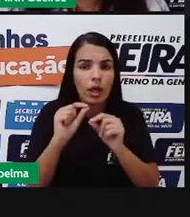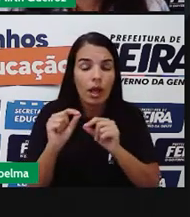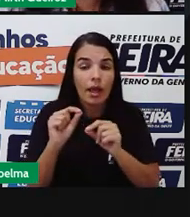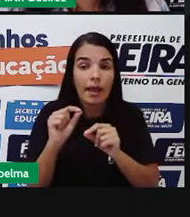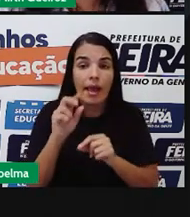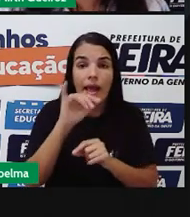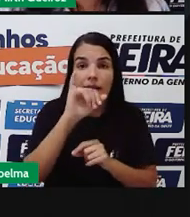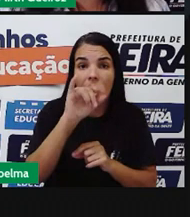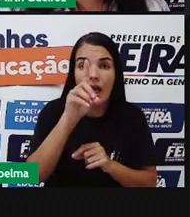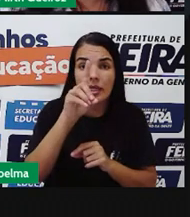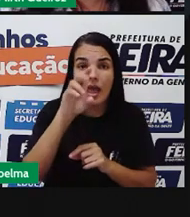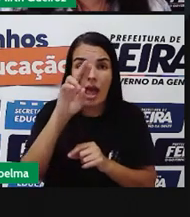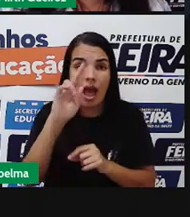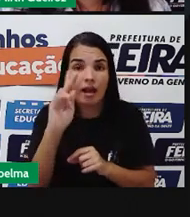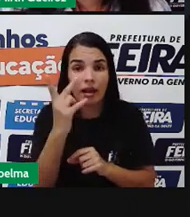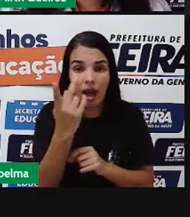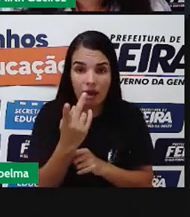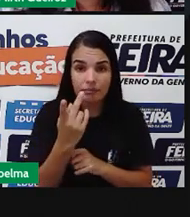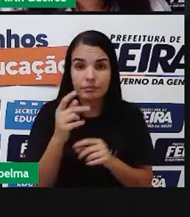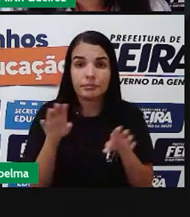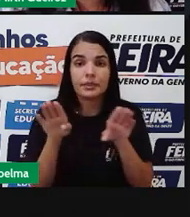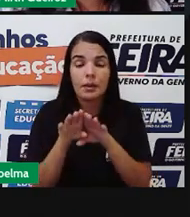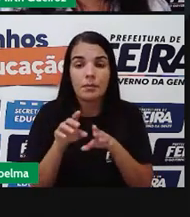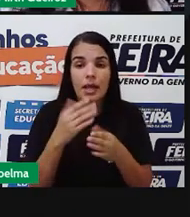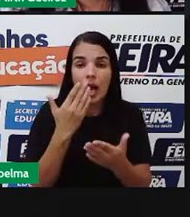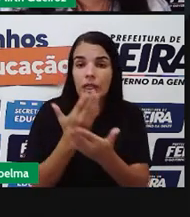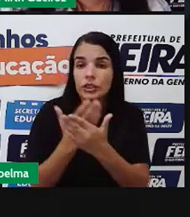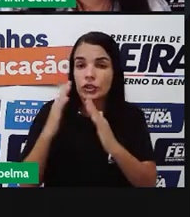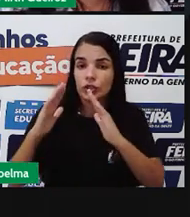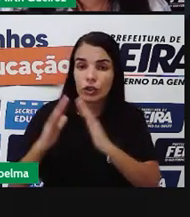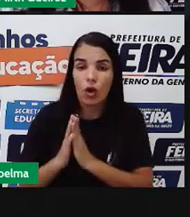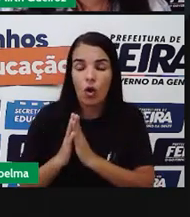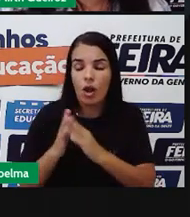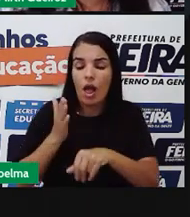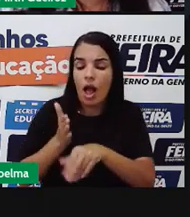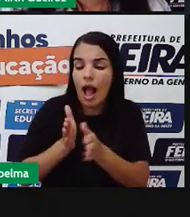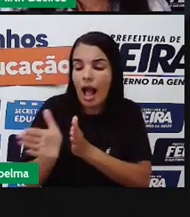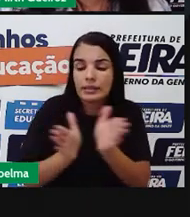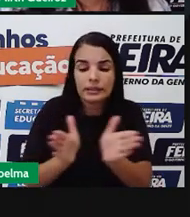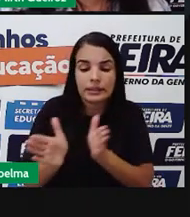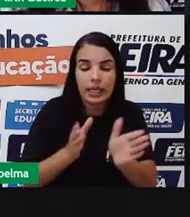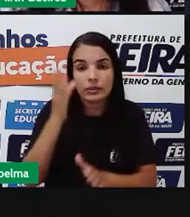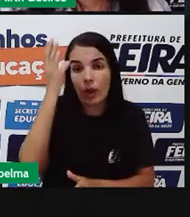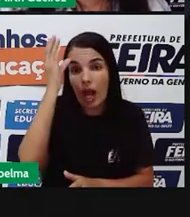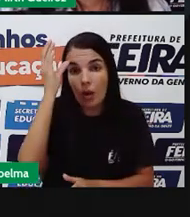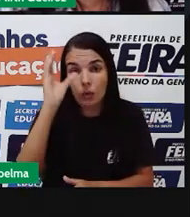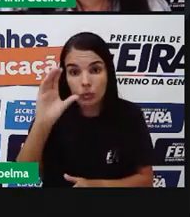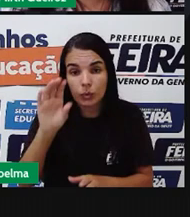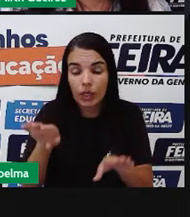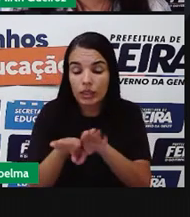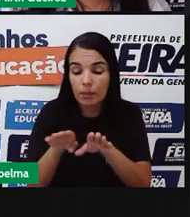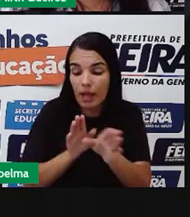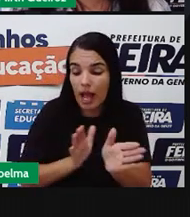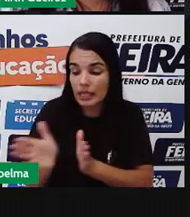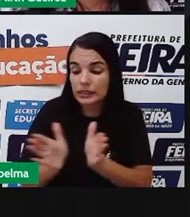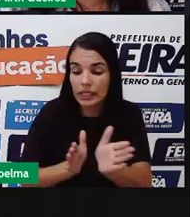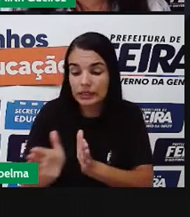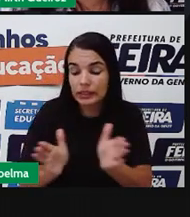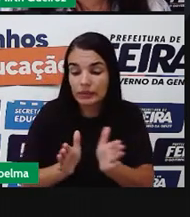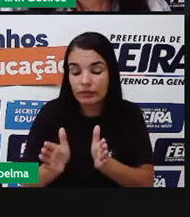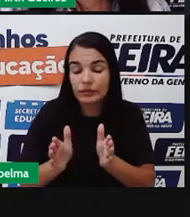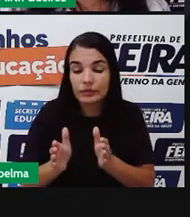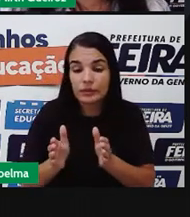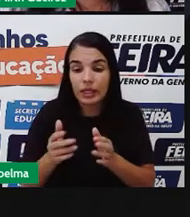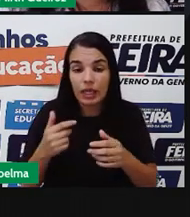Desenvolvimento Humano A escolarização O acesso A cultura E o acesso A serviços